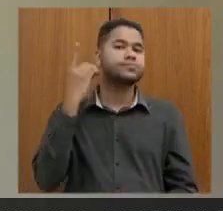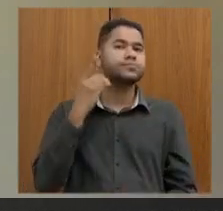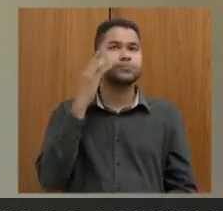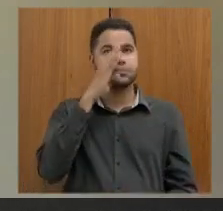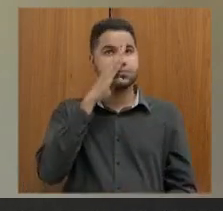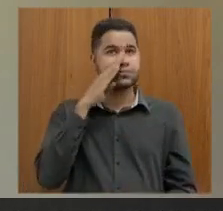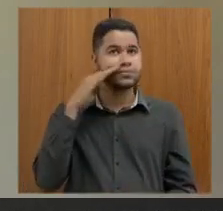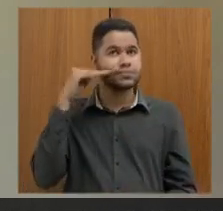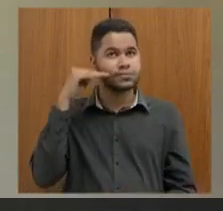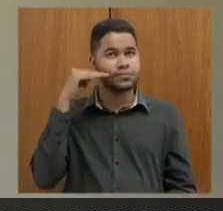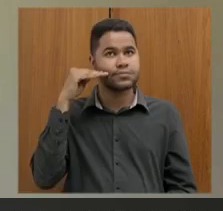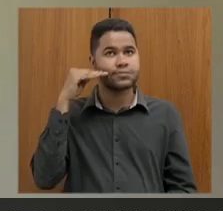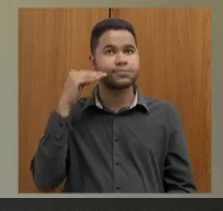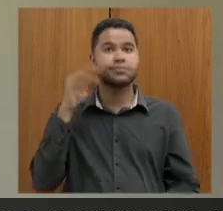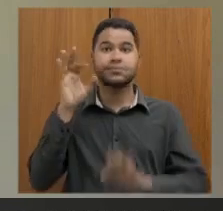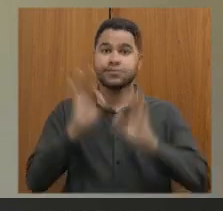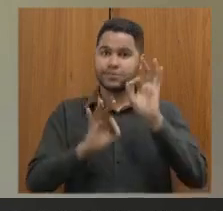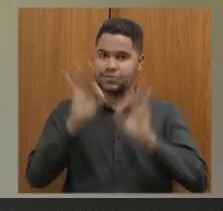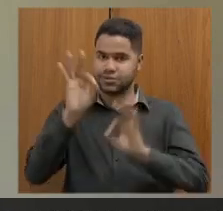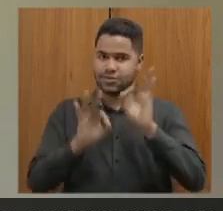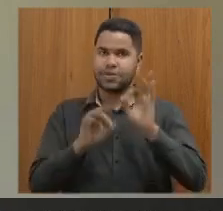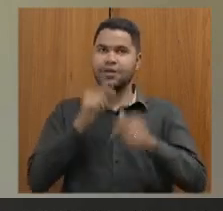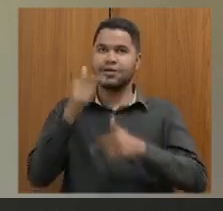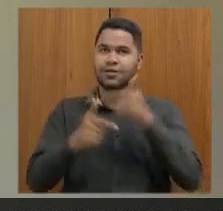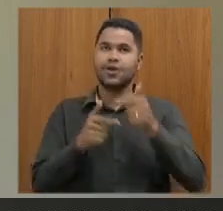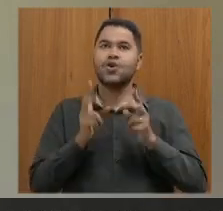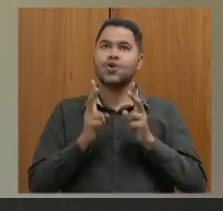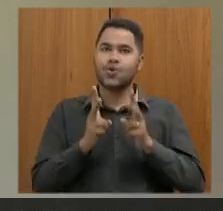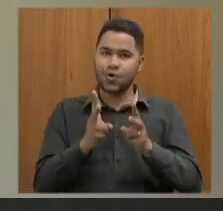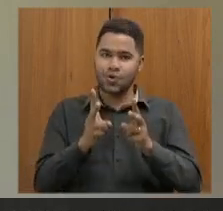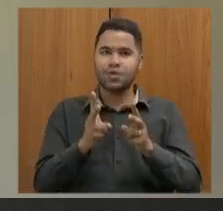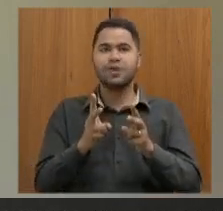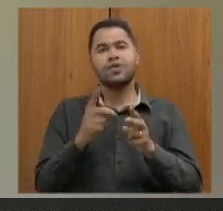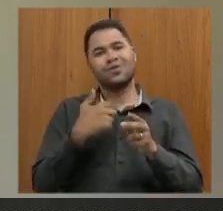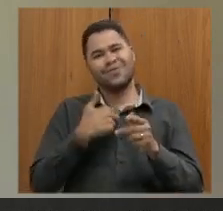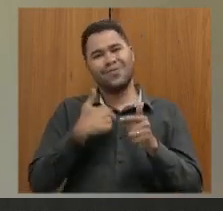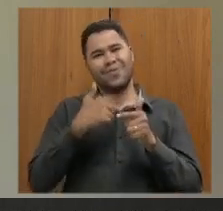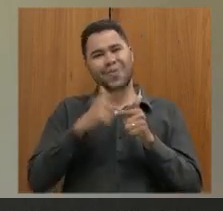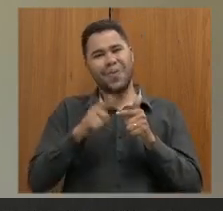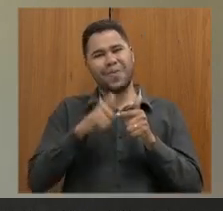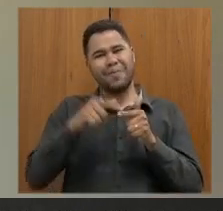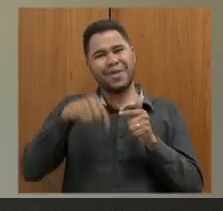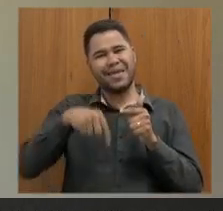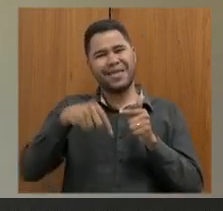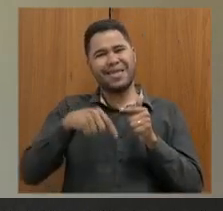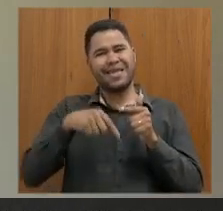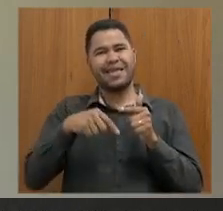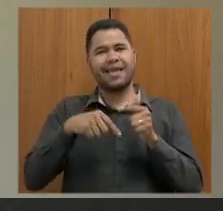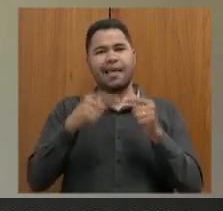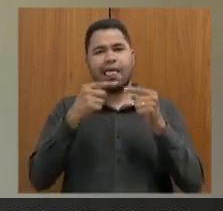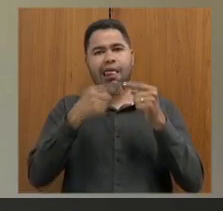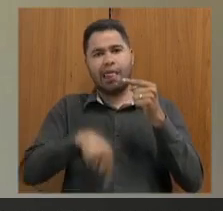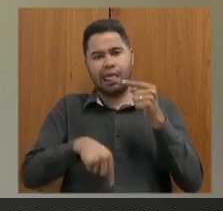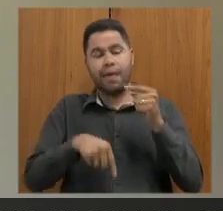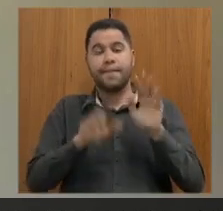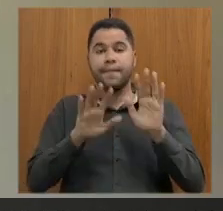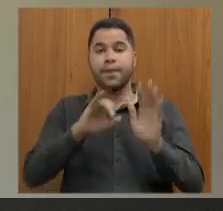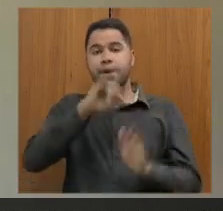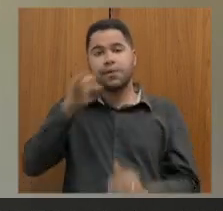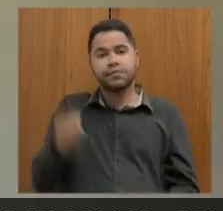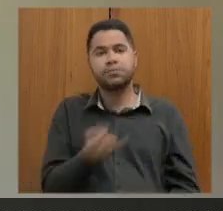reorganização dos trabalhos. tive um probleminha técnico, mas eu quero aproveitar essa oportunidade